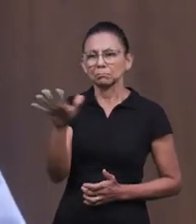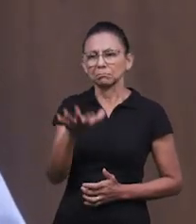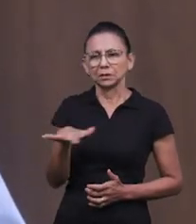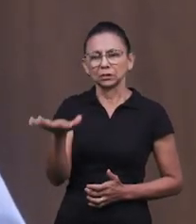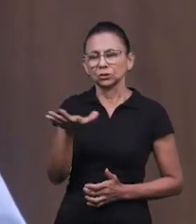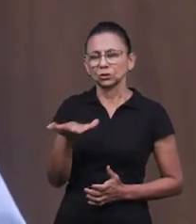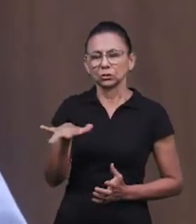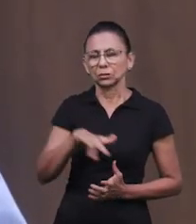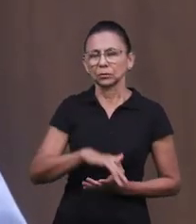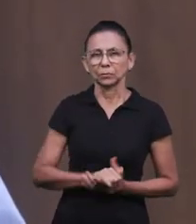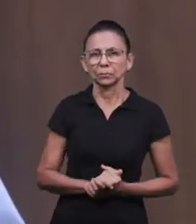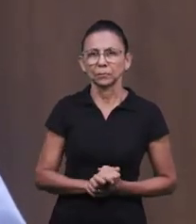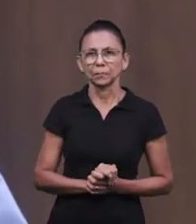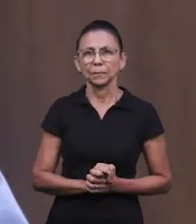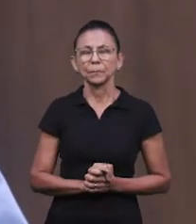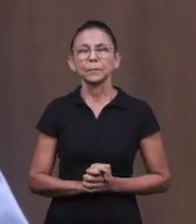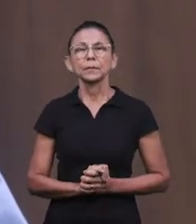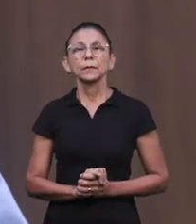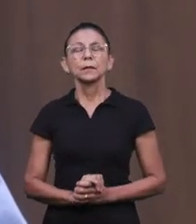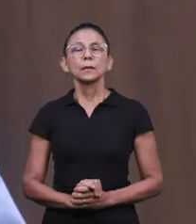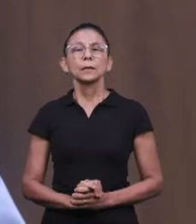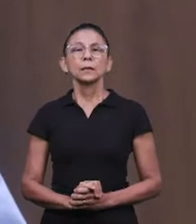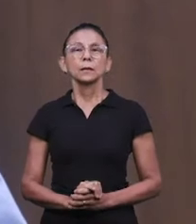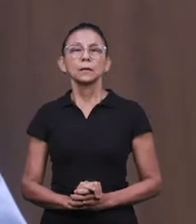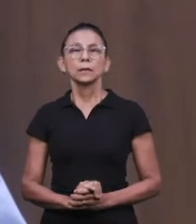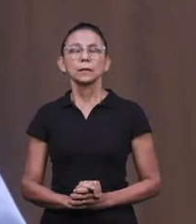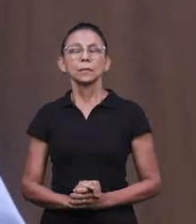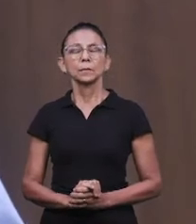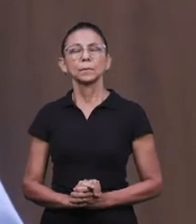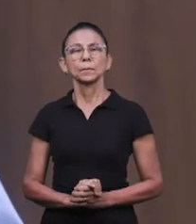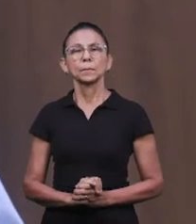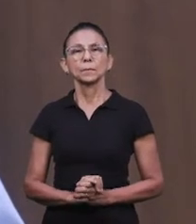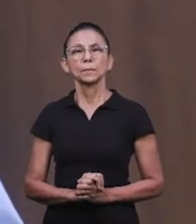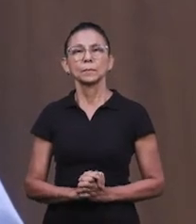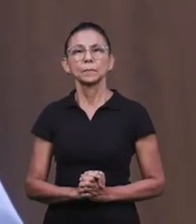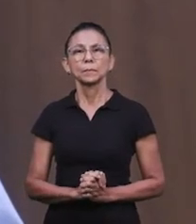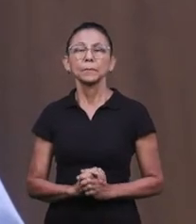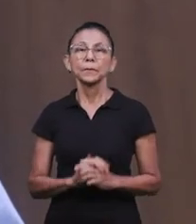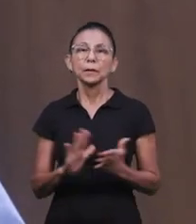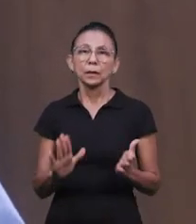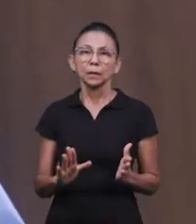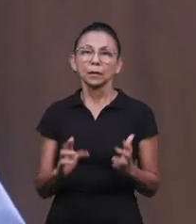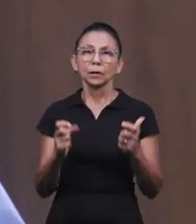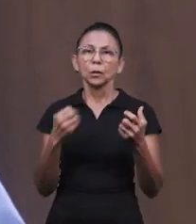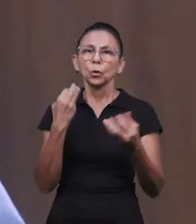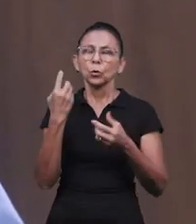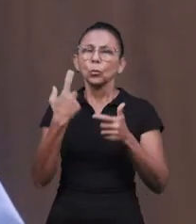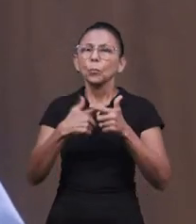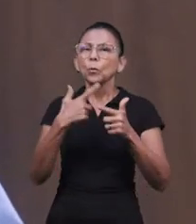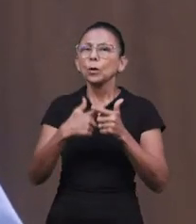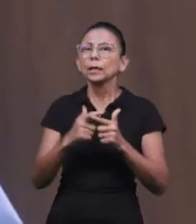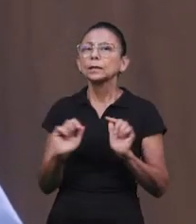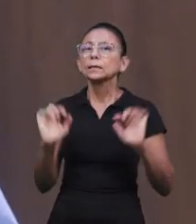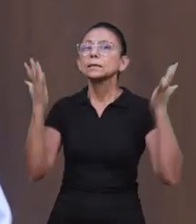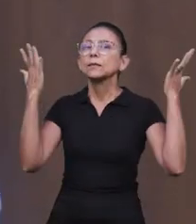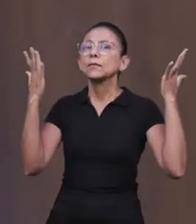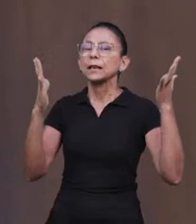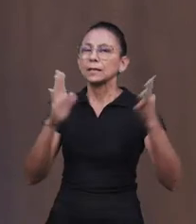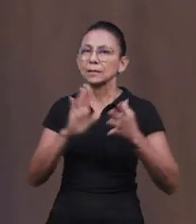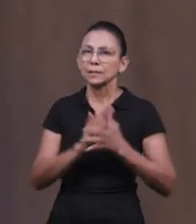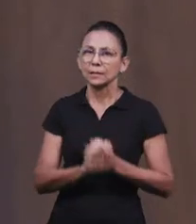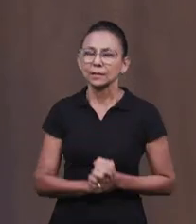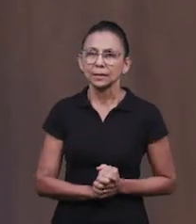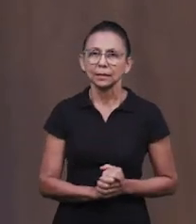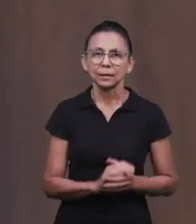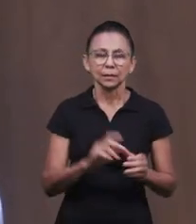lá. A origem da festa mais aceita é que, ao final da colheita, então, ao final de uma